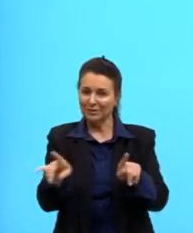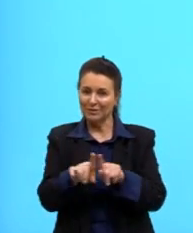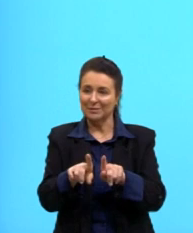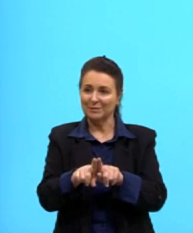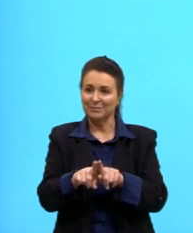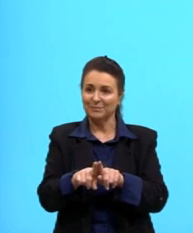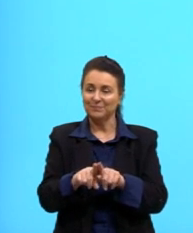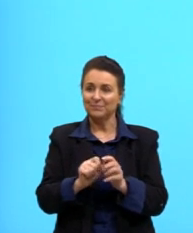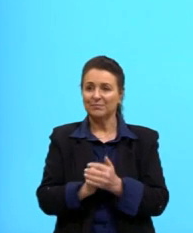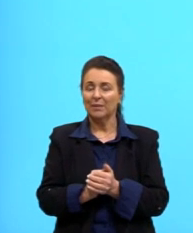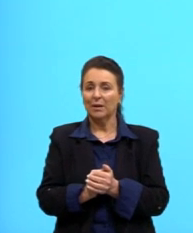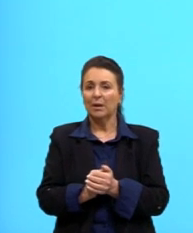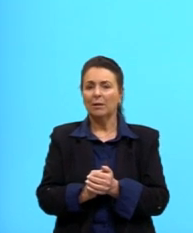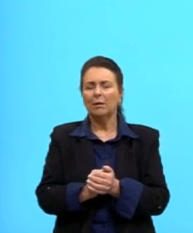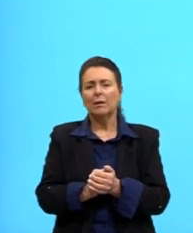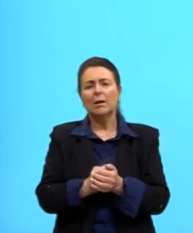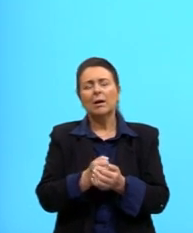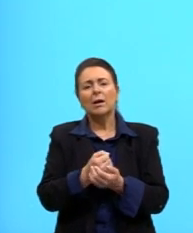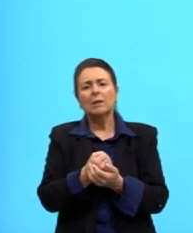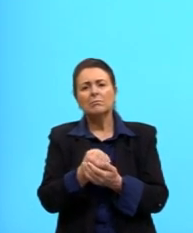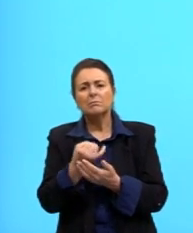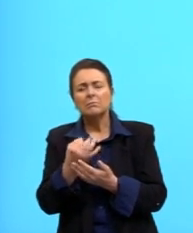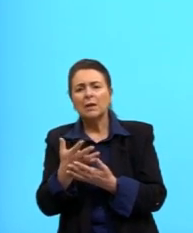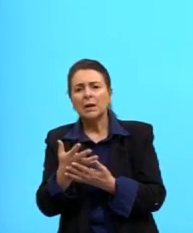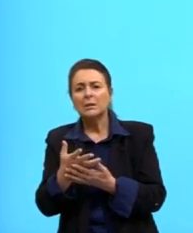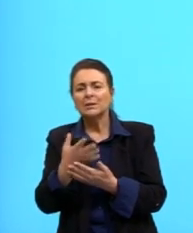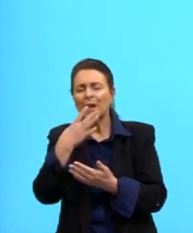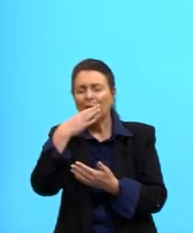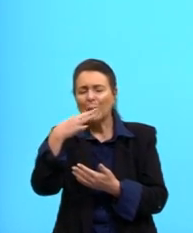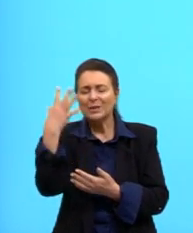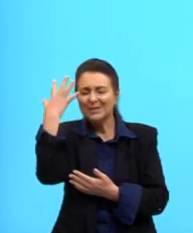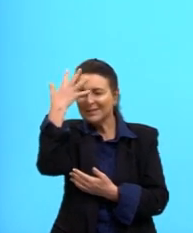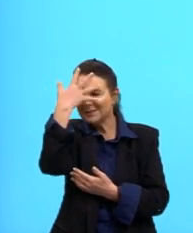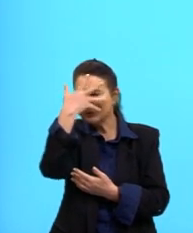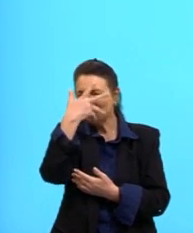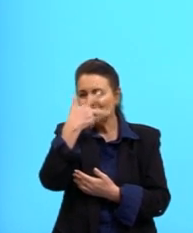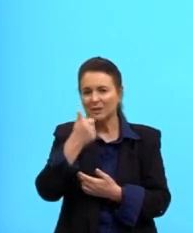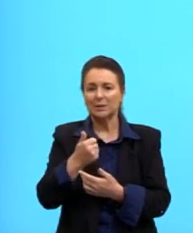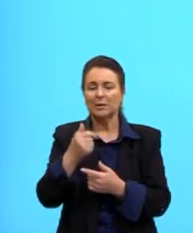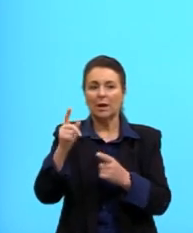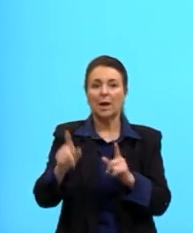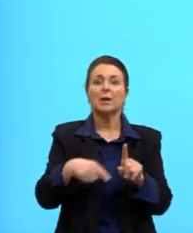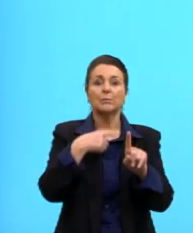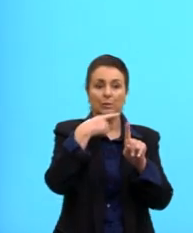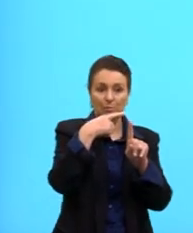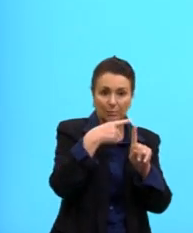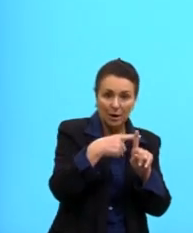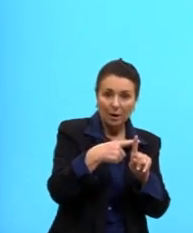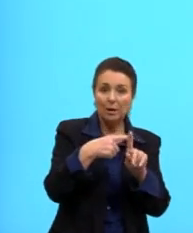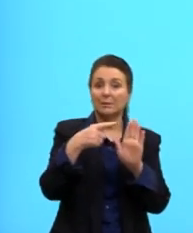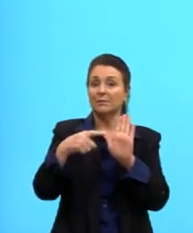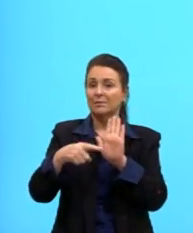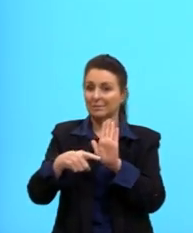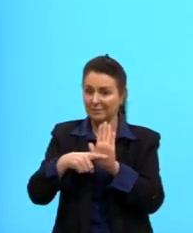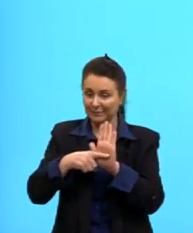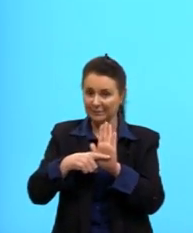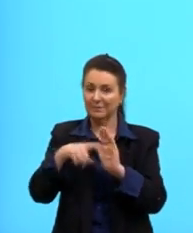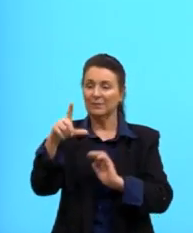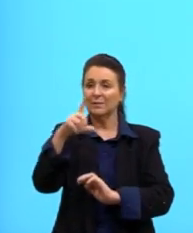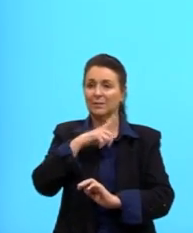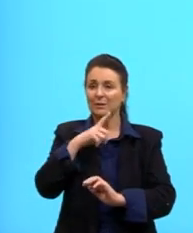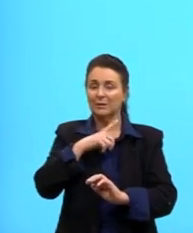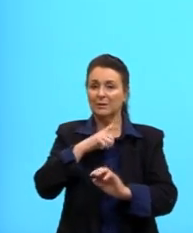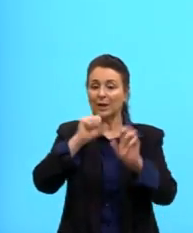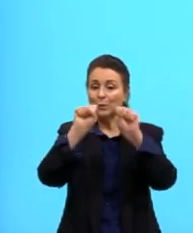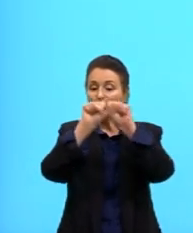Então, mas as cores, né, ainda, elas podem ser tanto aditivas como subtrativas. Quando a gente tem um